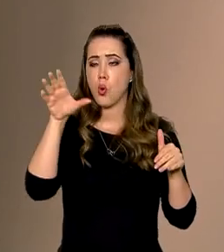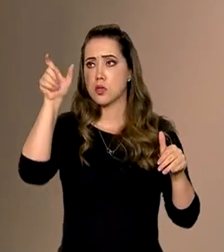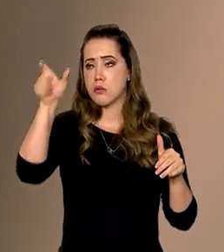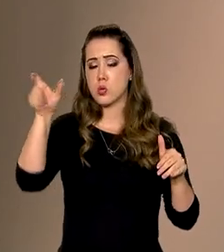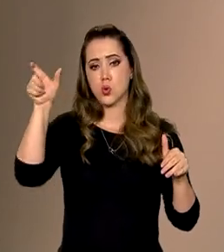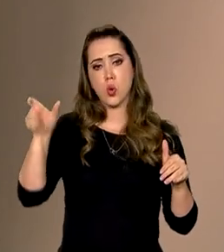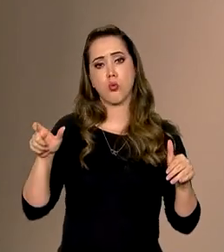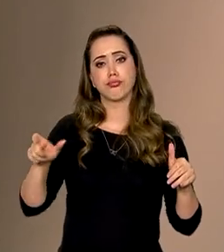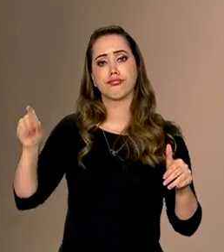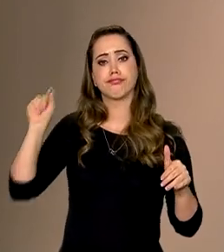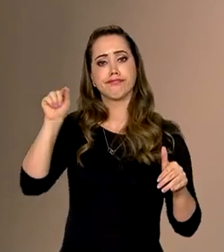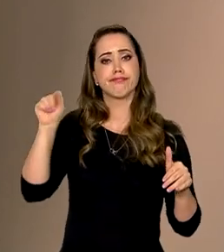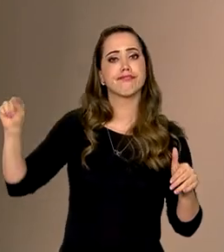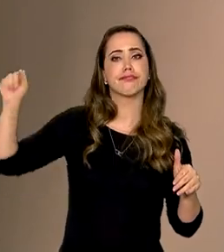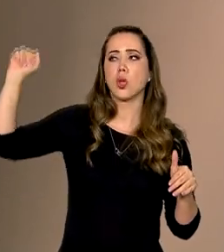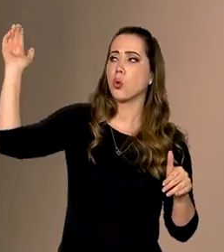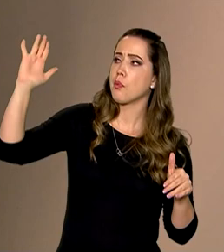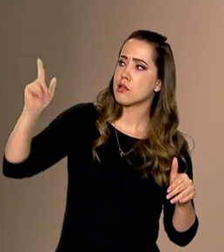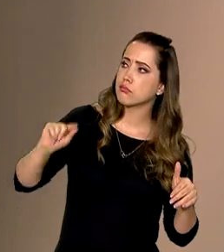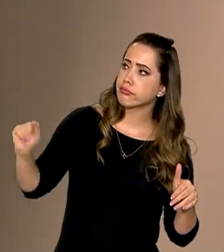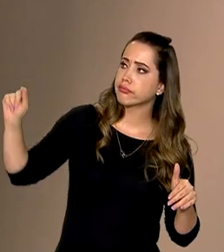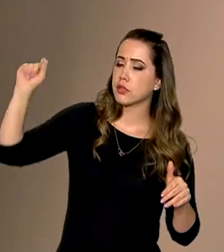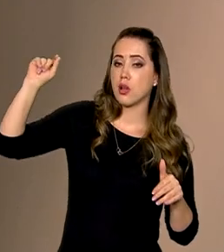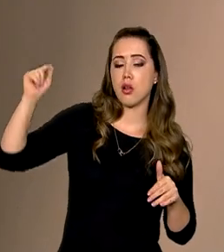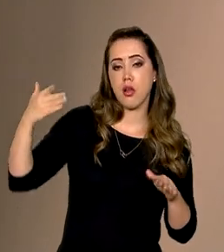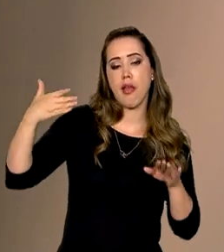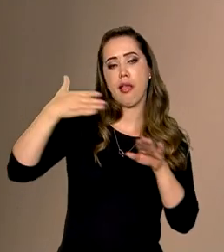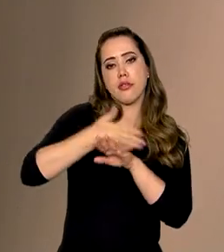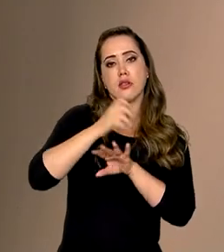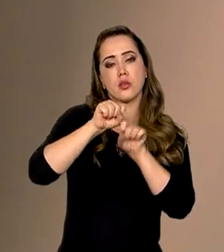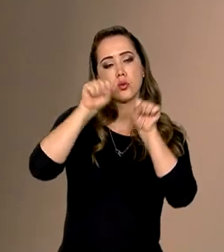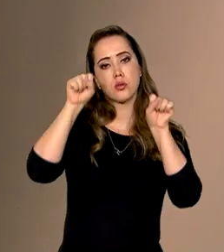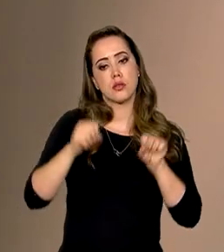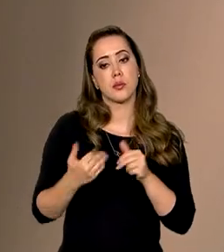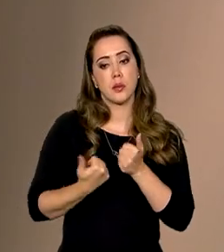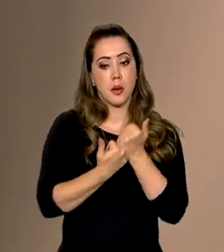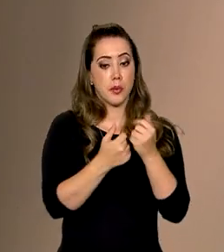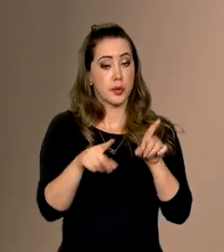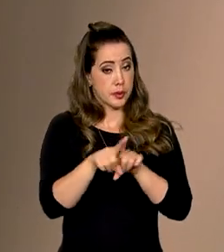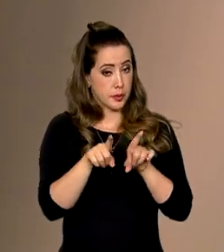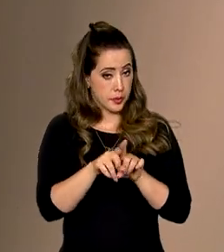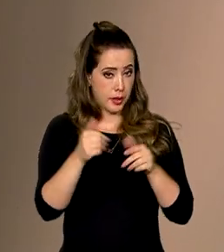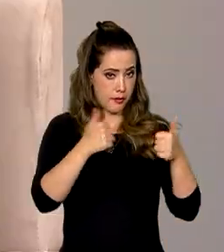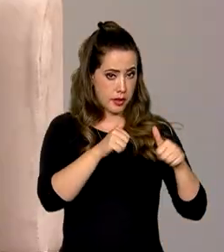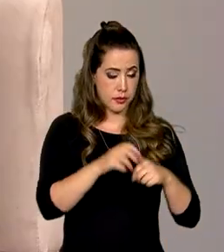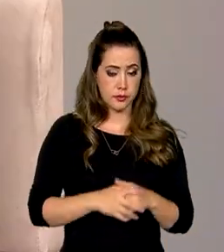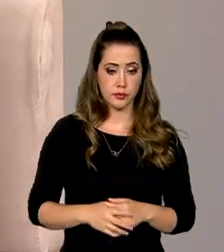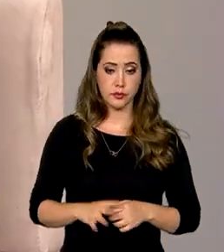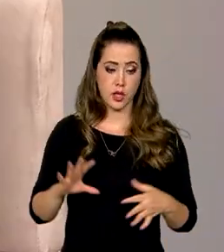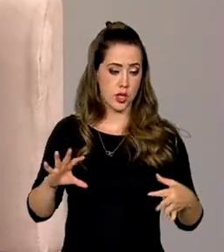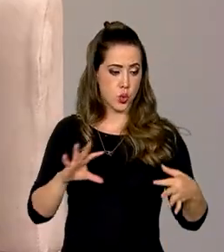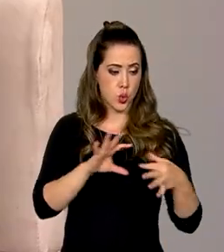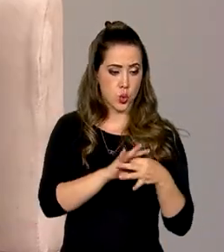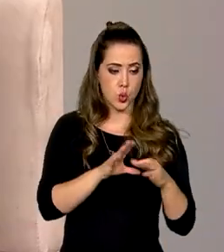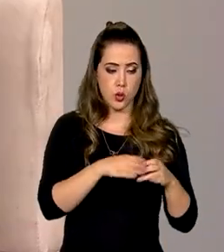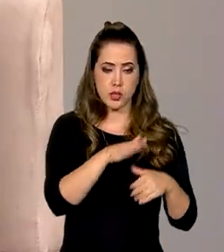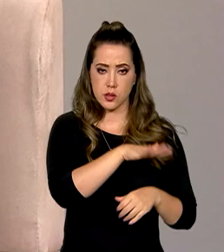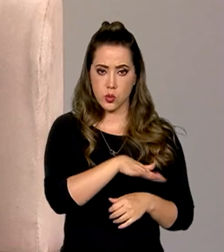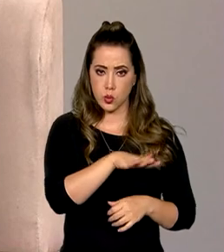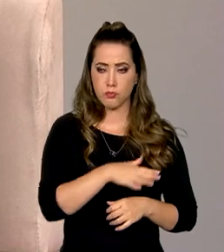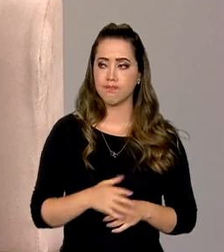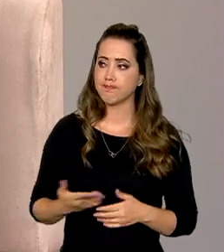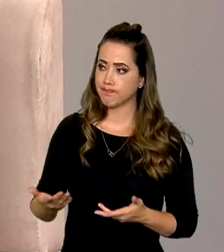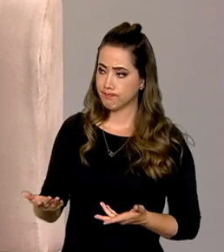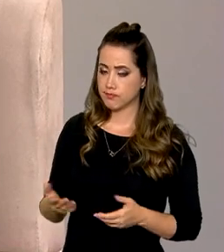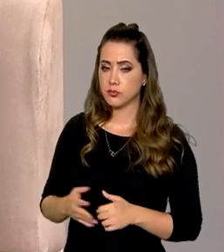funcionários que têm, por ser funcionários do Ministério, acesso ao sistema, e eles também estão fazendo essa análise. Se somam a esse esforço, né?